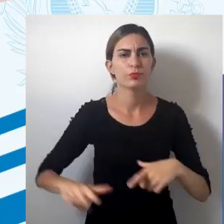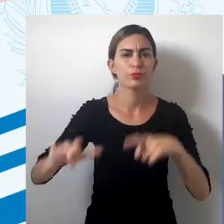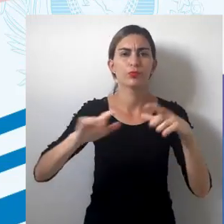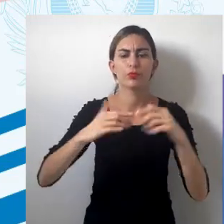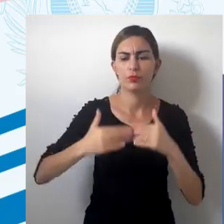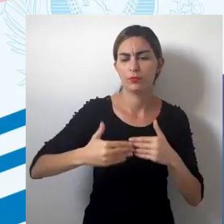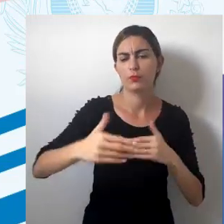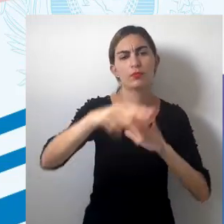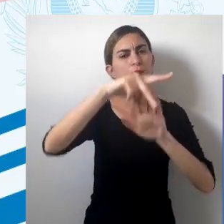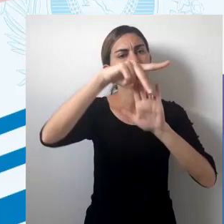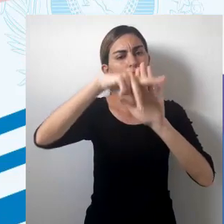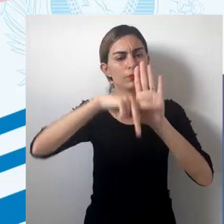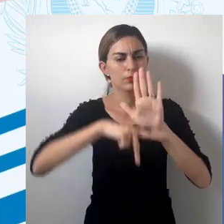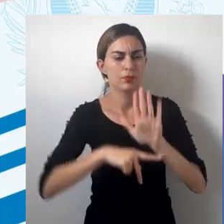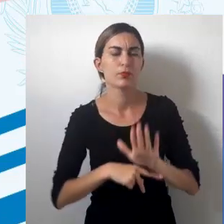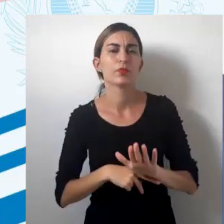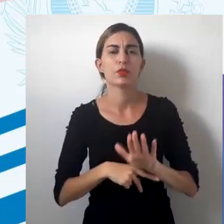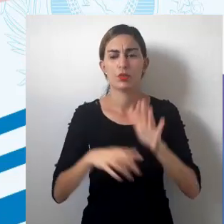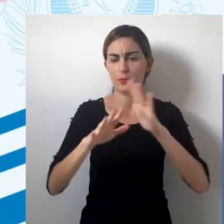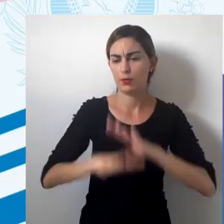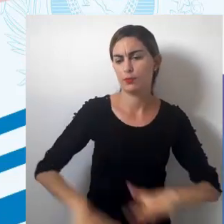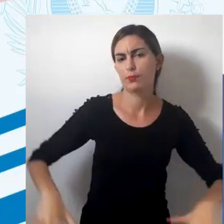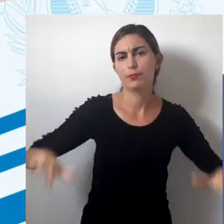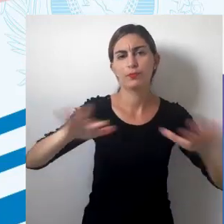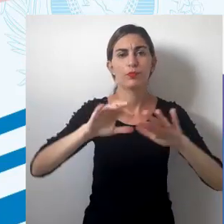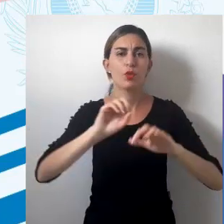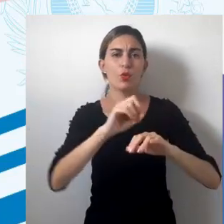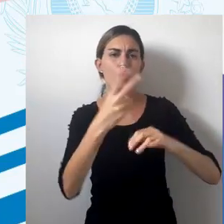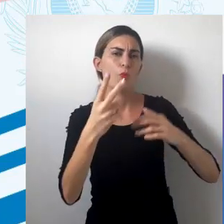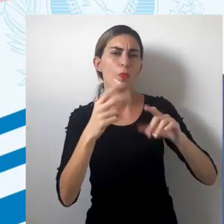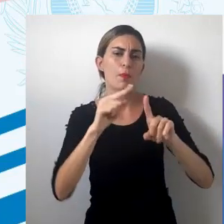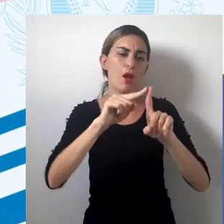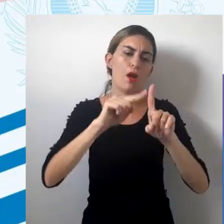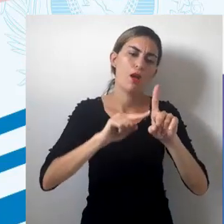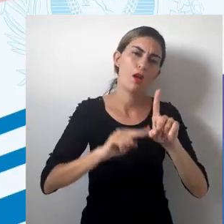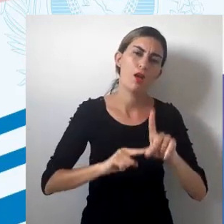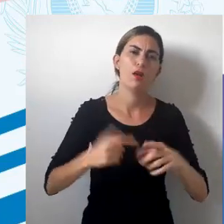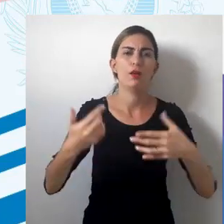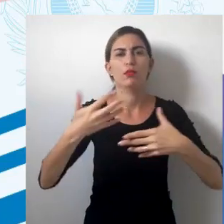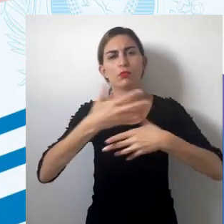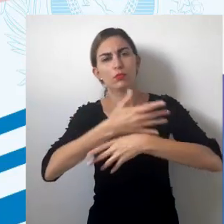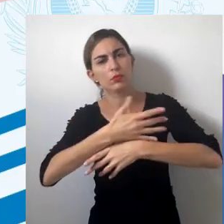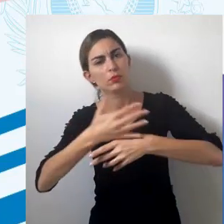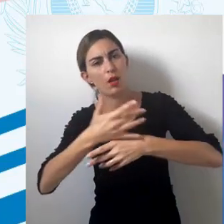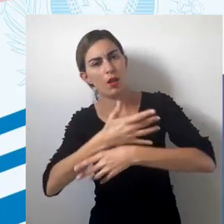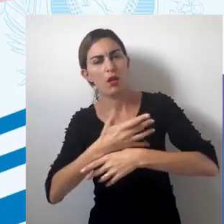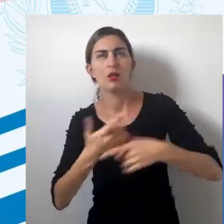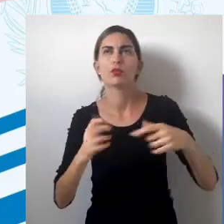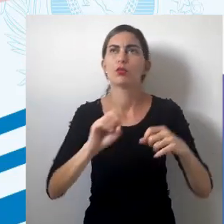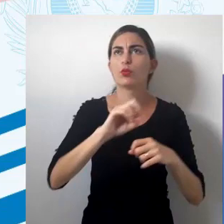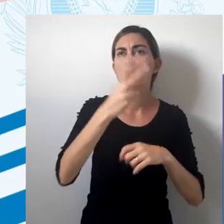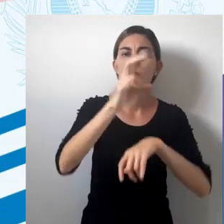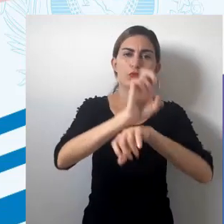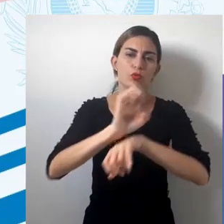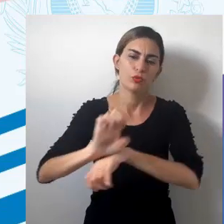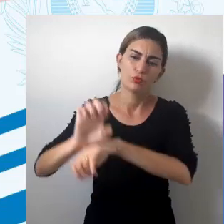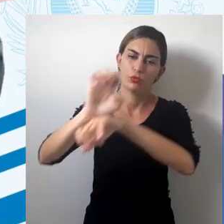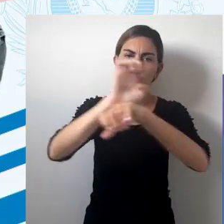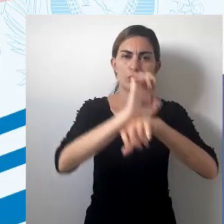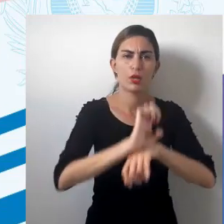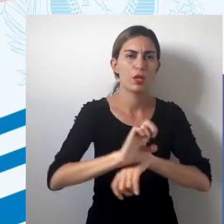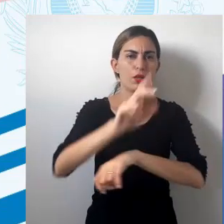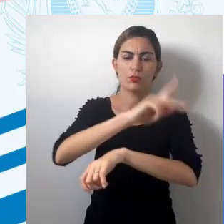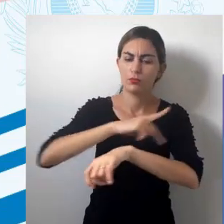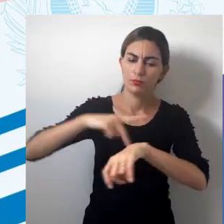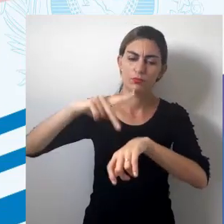atuar a partir de um planejamento sobre esse espaço, ou o espaço de um bairro, ou o espaço de uma cidade, ou o espaço do Estado, ou